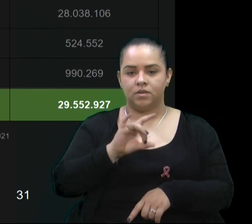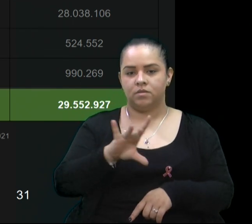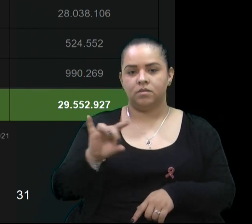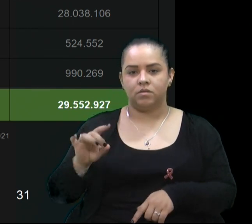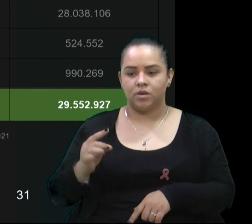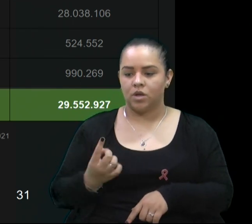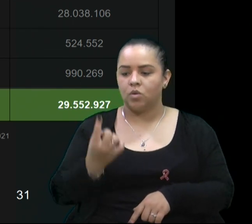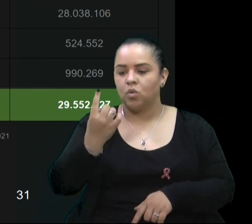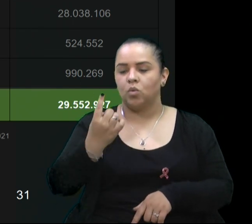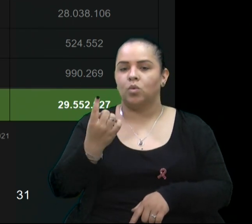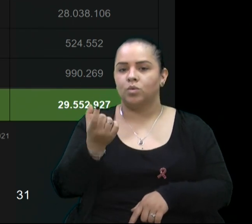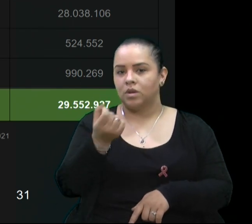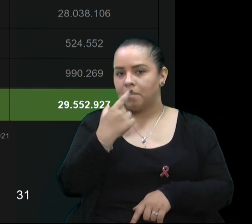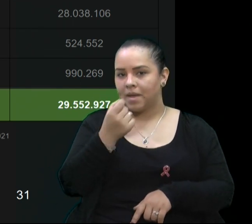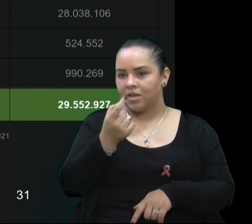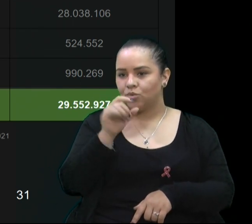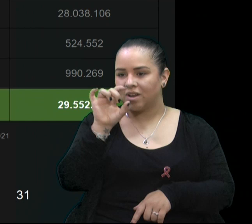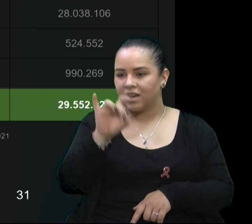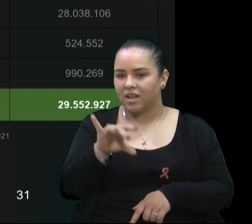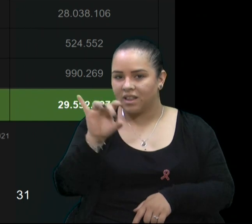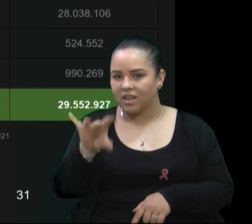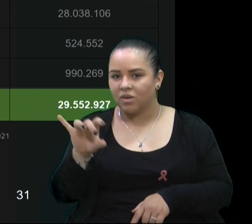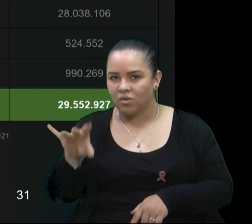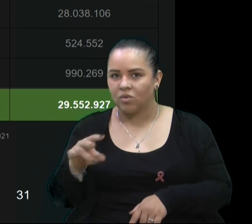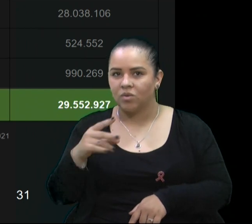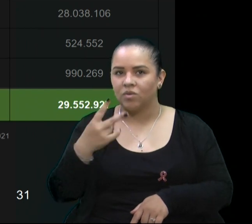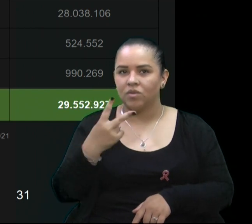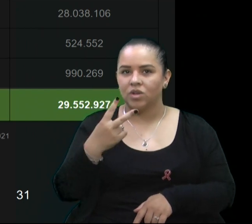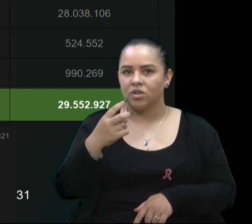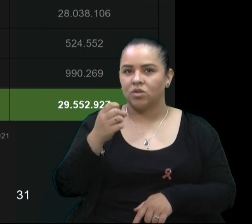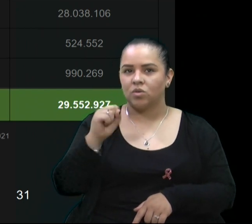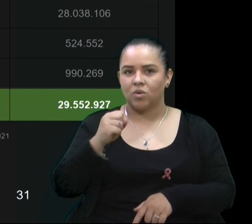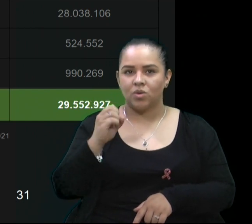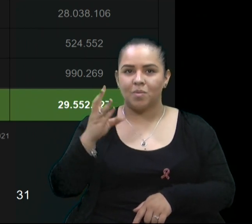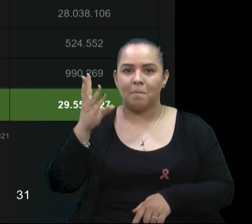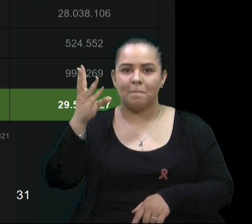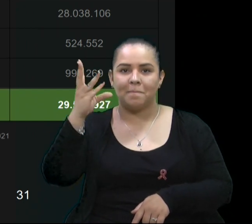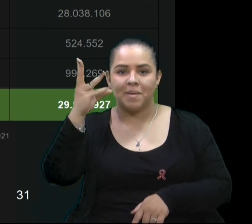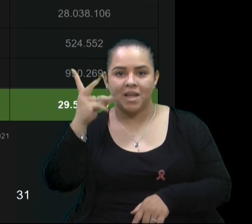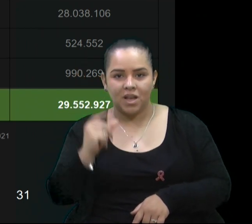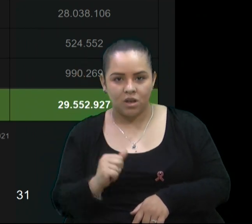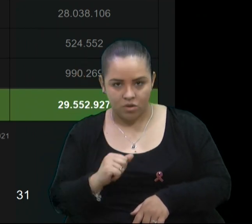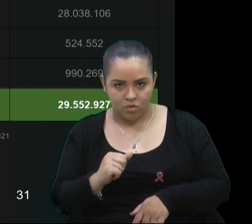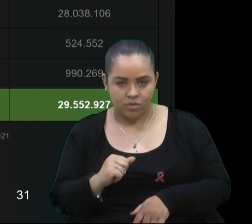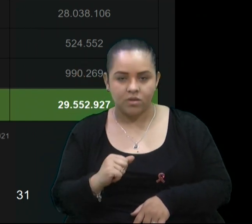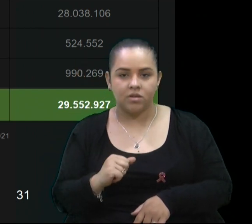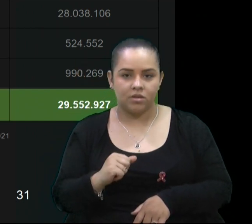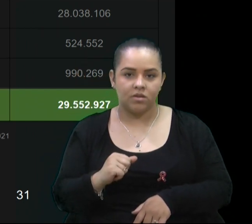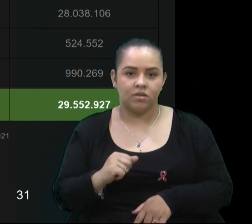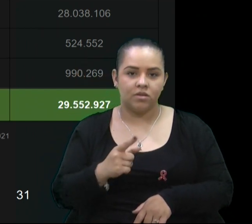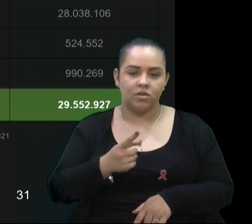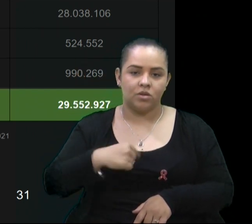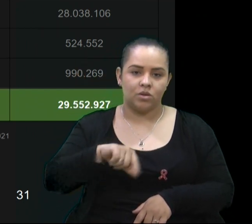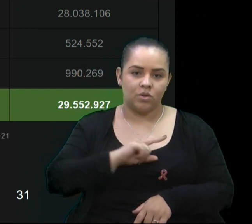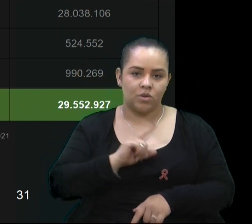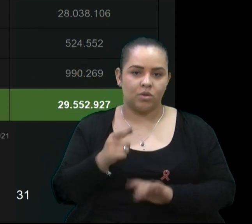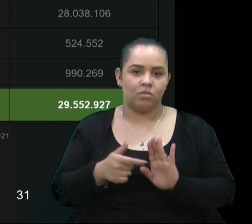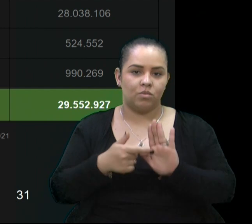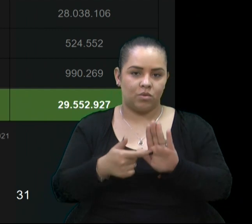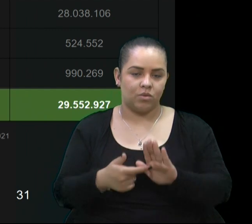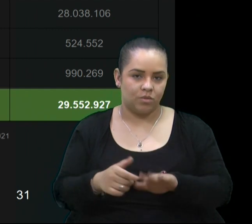unidade de cada comprimido. Então, por isso que são 28 milhões de doses de medicação disponibilizada.